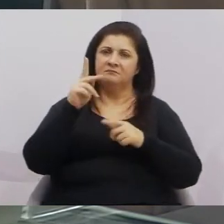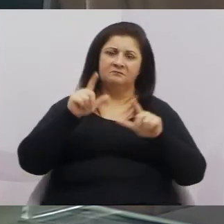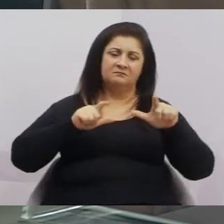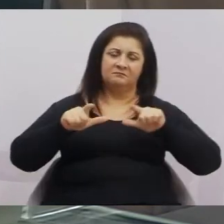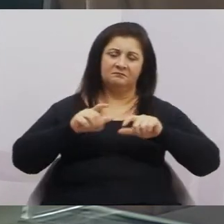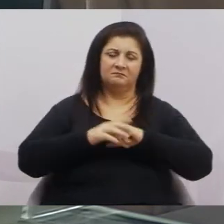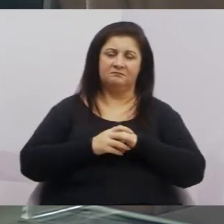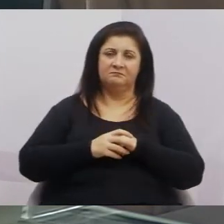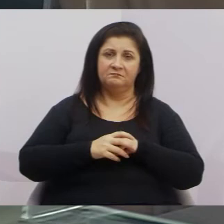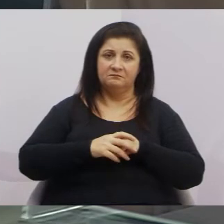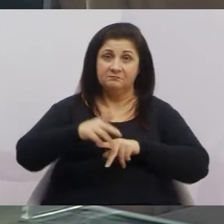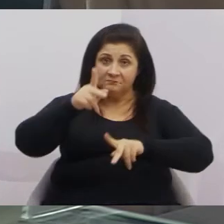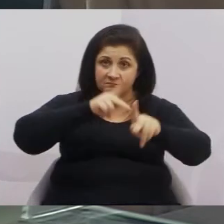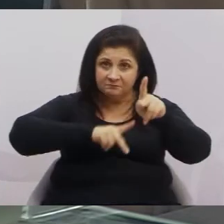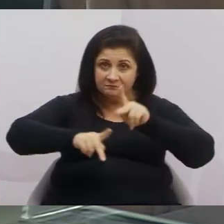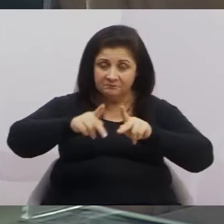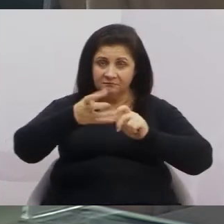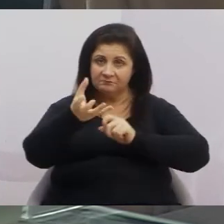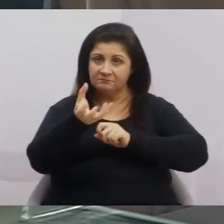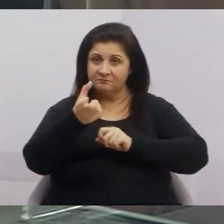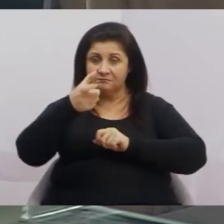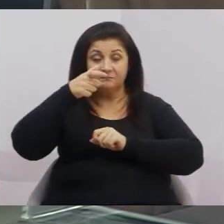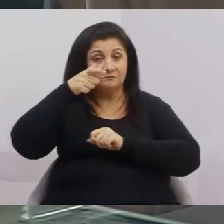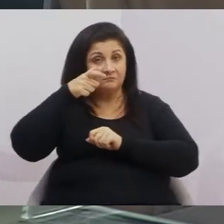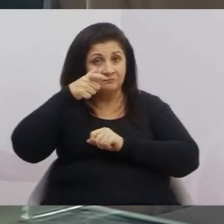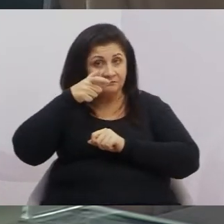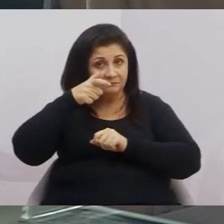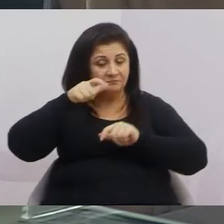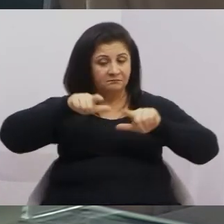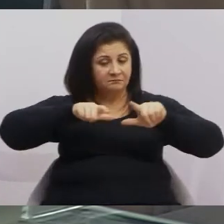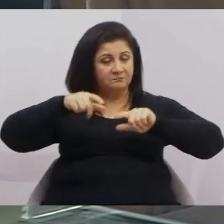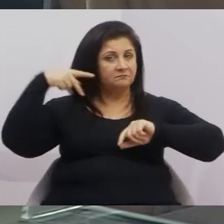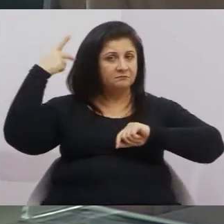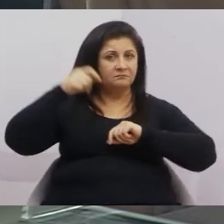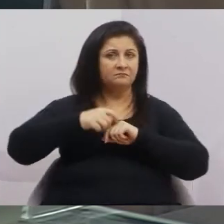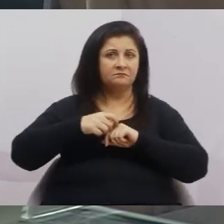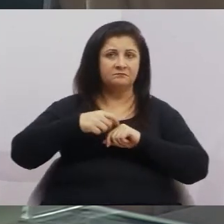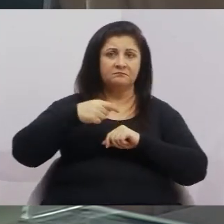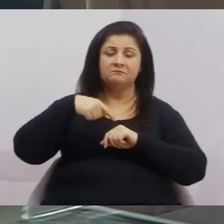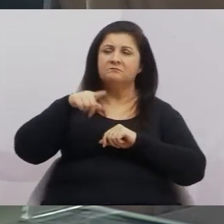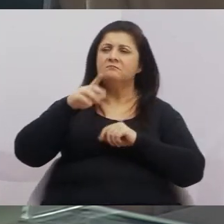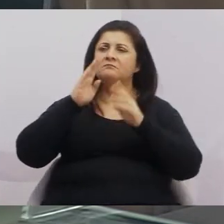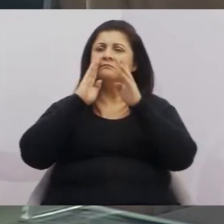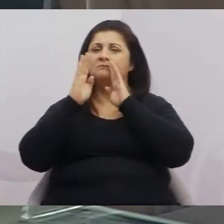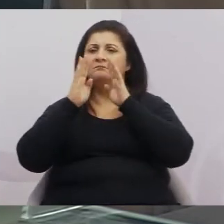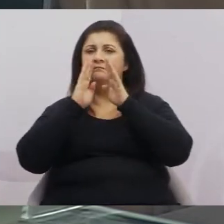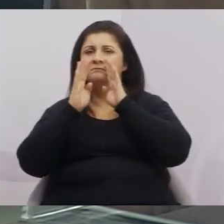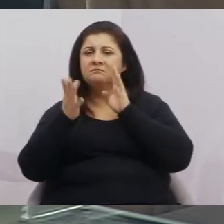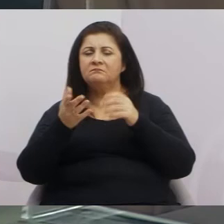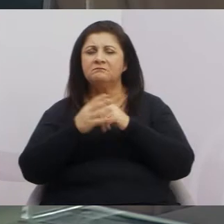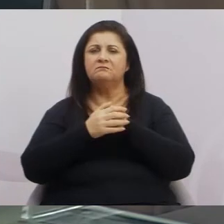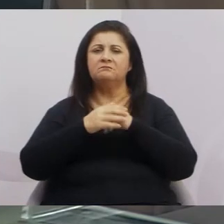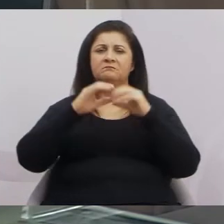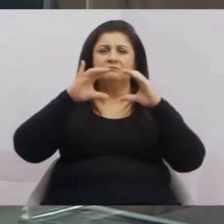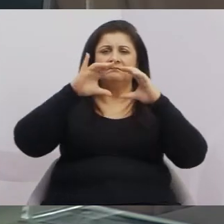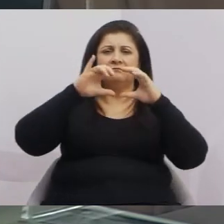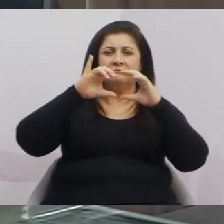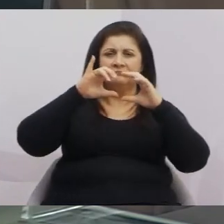eleitor que quer realmente acompanhar o vereador, vai lá no seu Facebook, vai lá no seu Instagram,